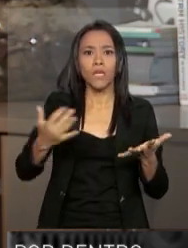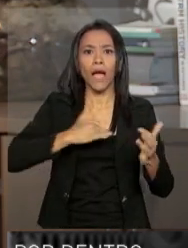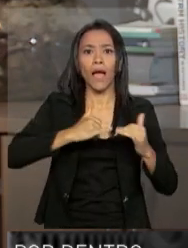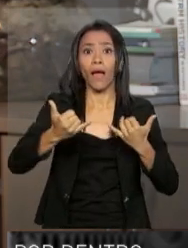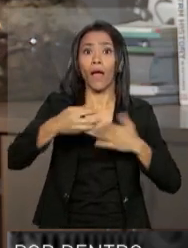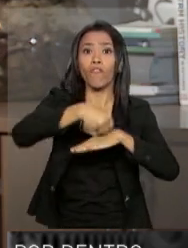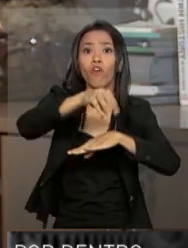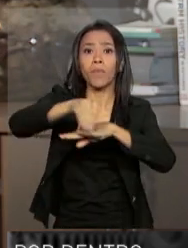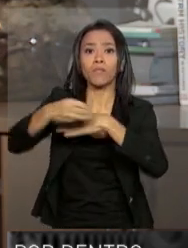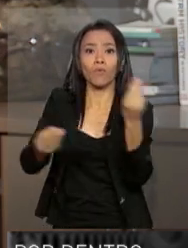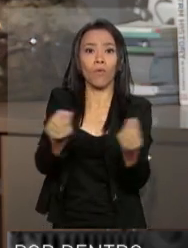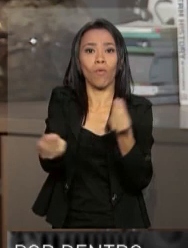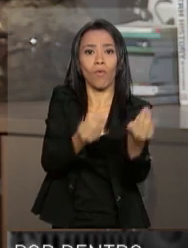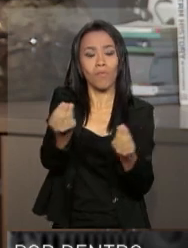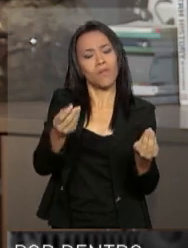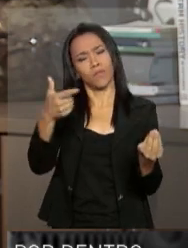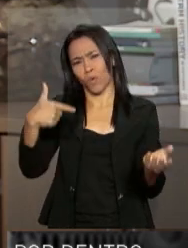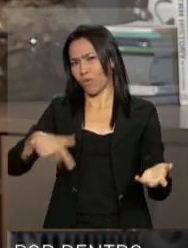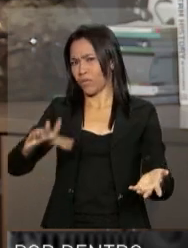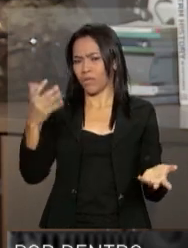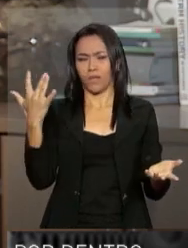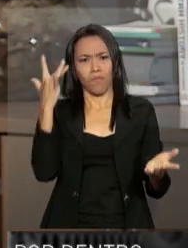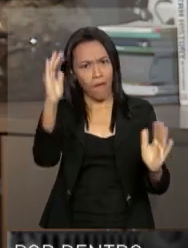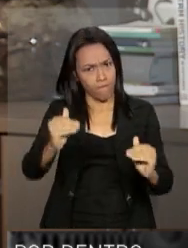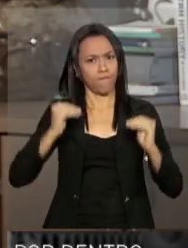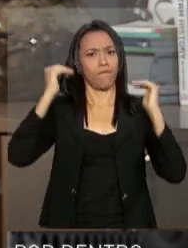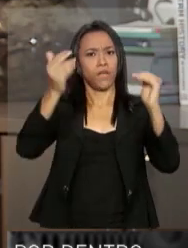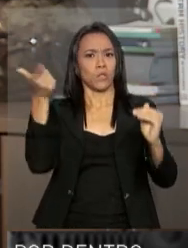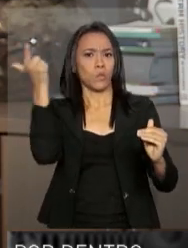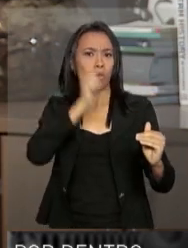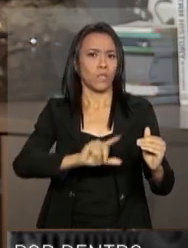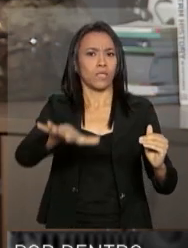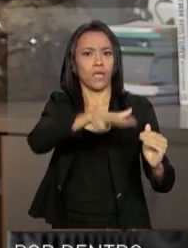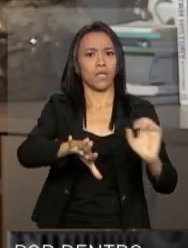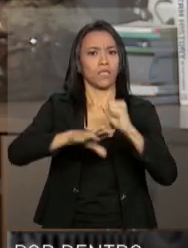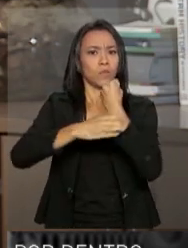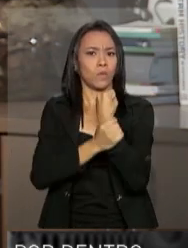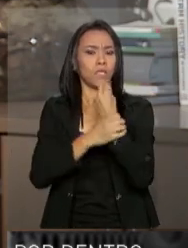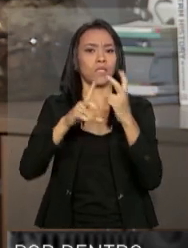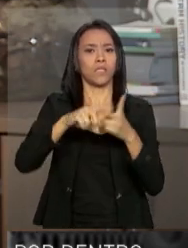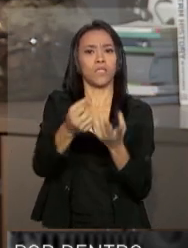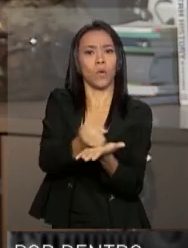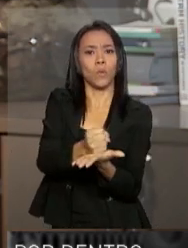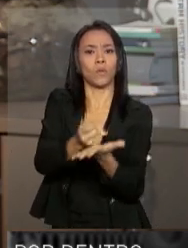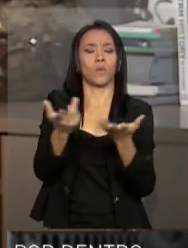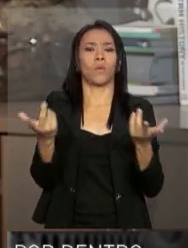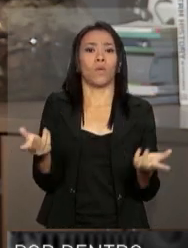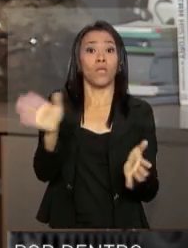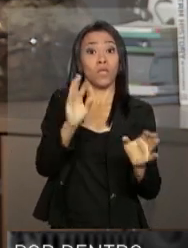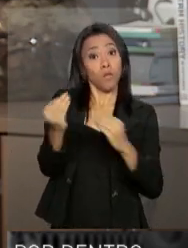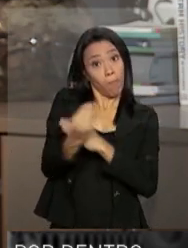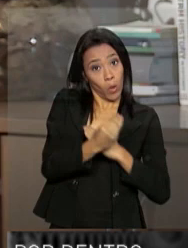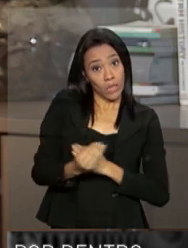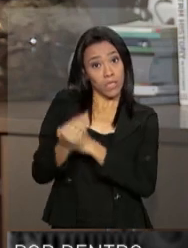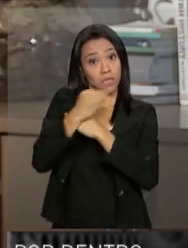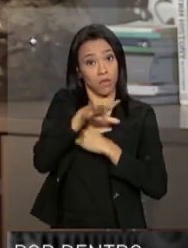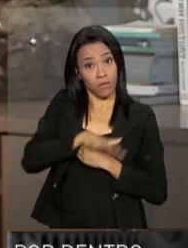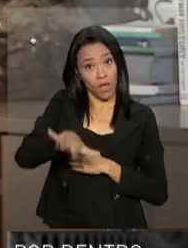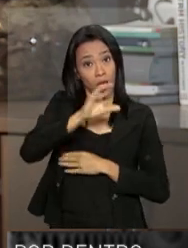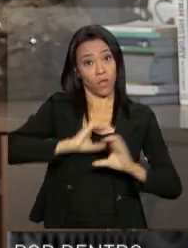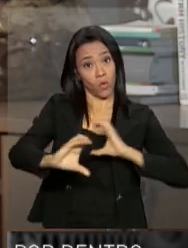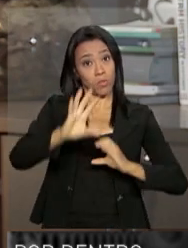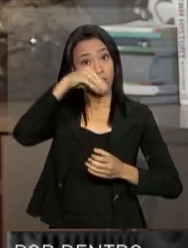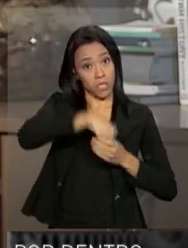enorme avanço em termos efetivamente de segurança e de, por exemplo, controle de blindagem das nossas comunicações, tanto